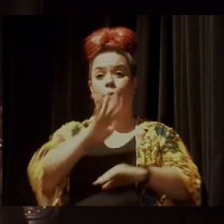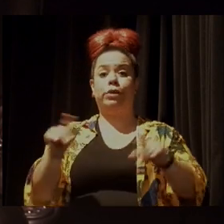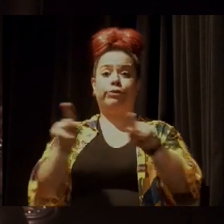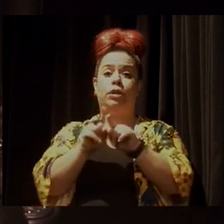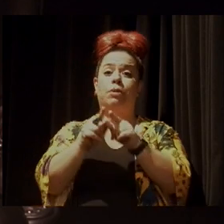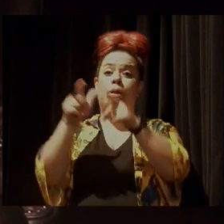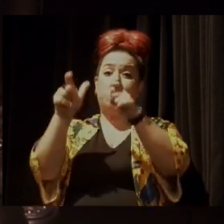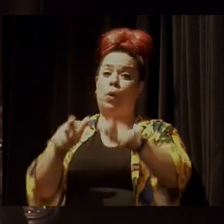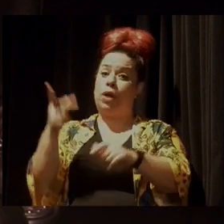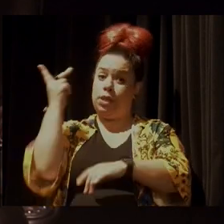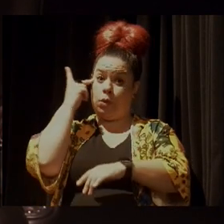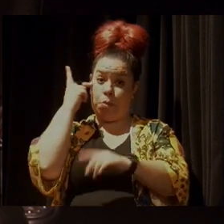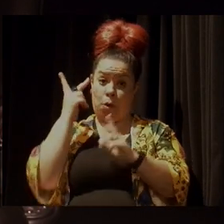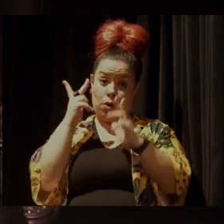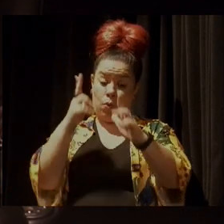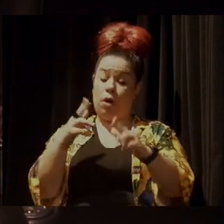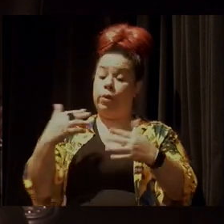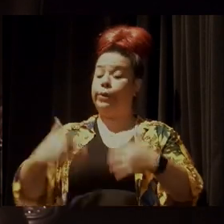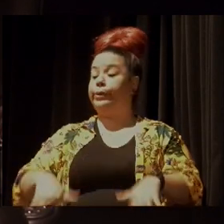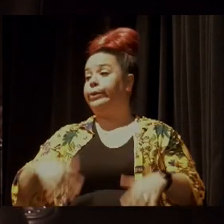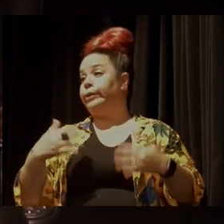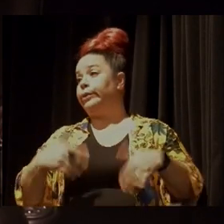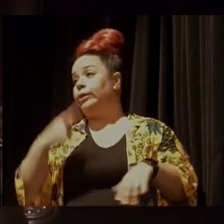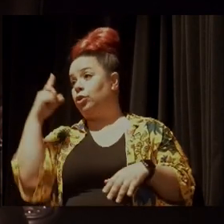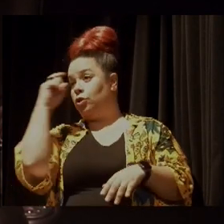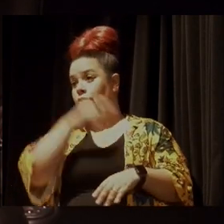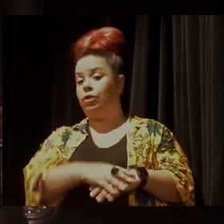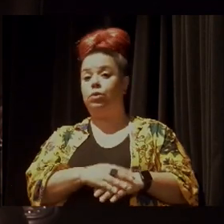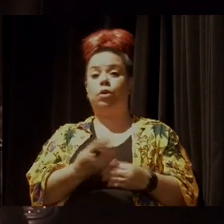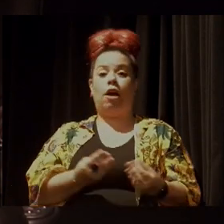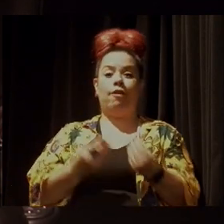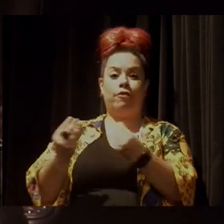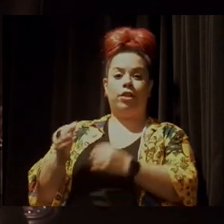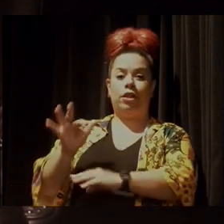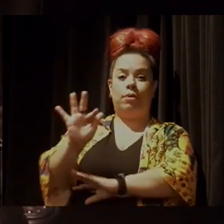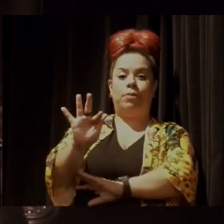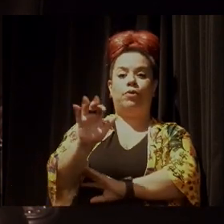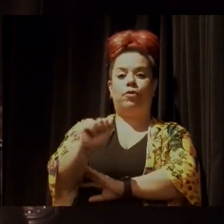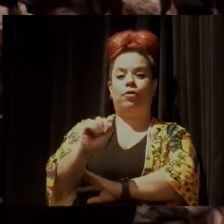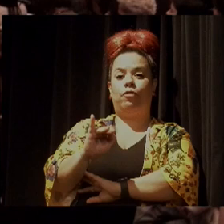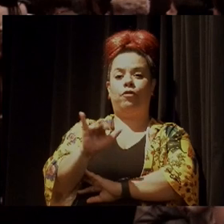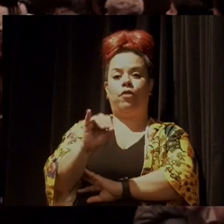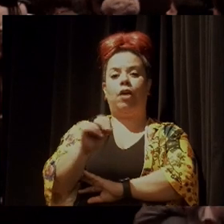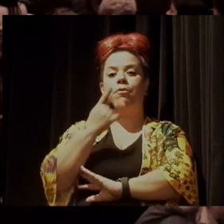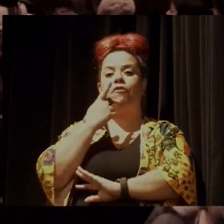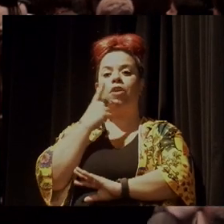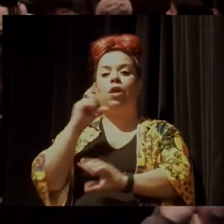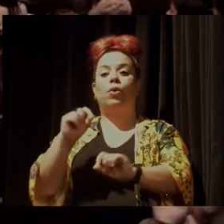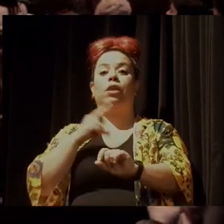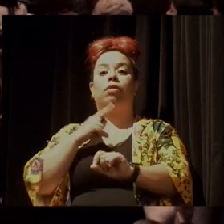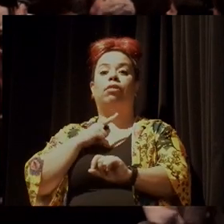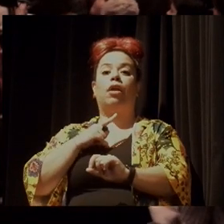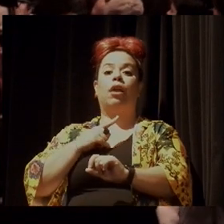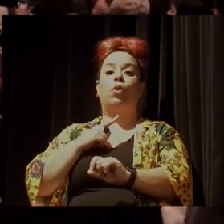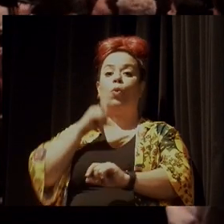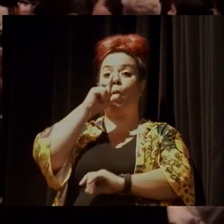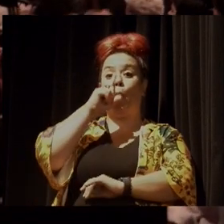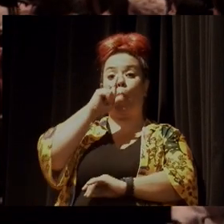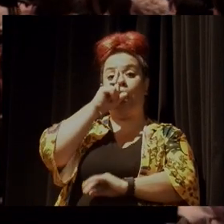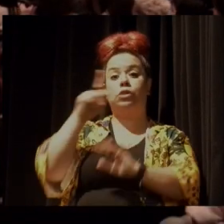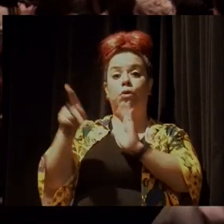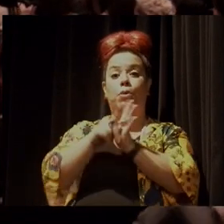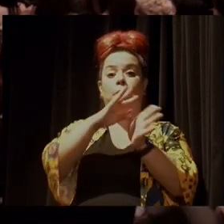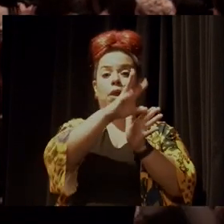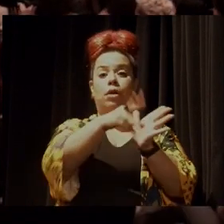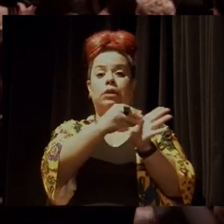São Paulo são muito grandes. Eu vou deixar para o Fábio falar sobre as ameaças à Mata Atlântica. A gente teve uma